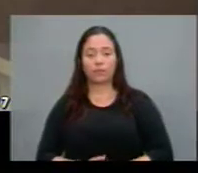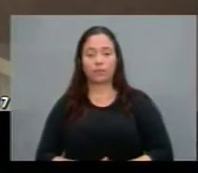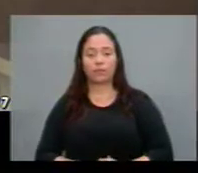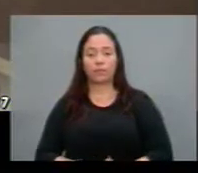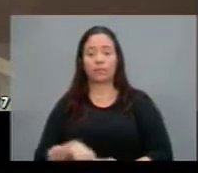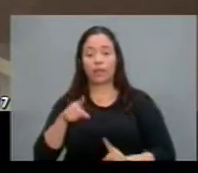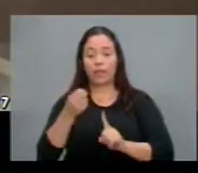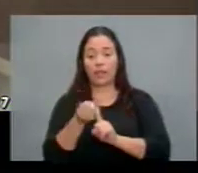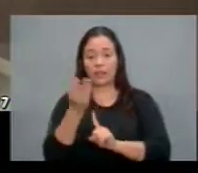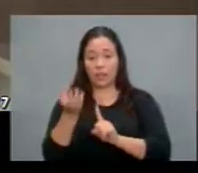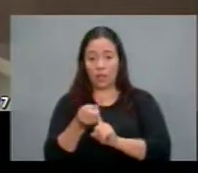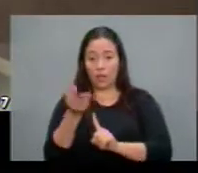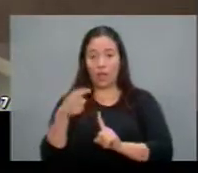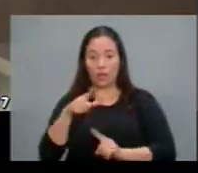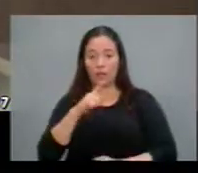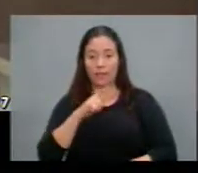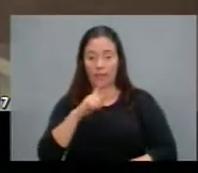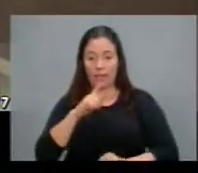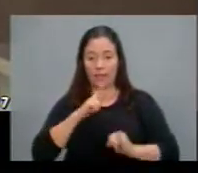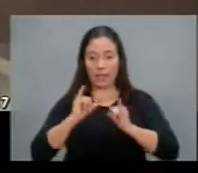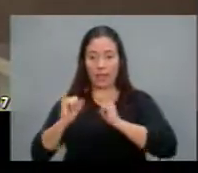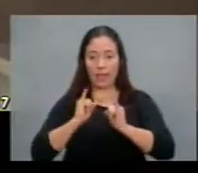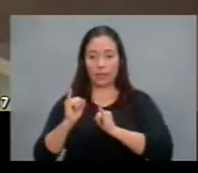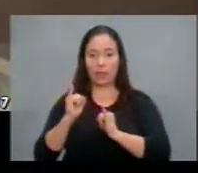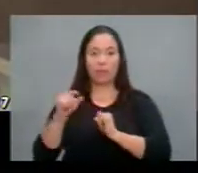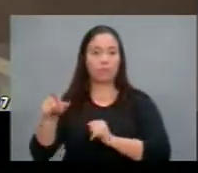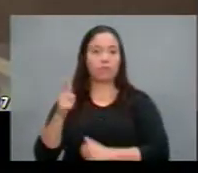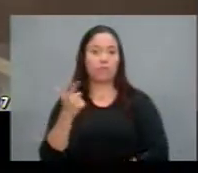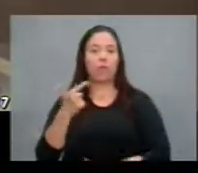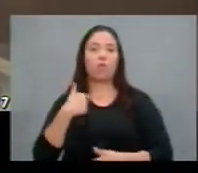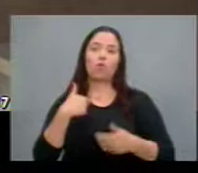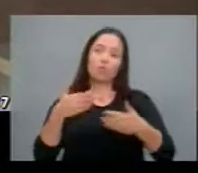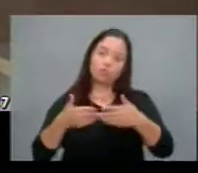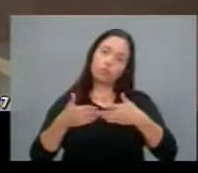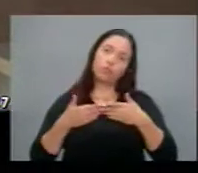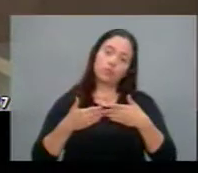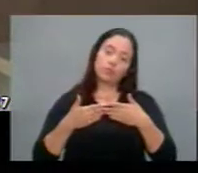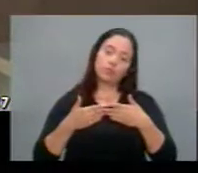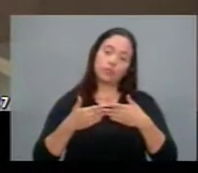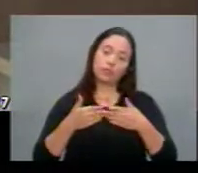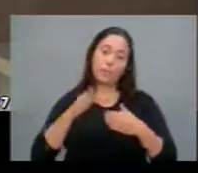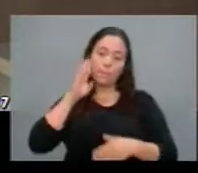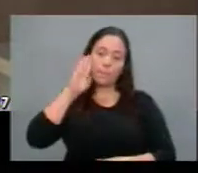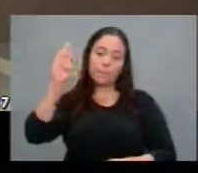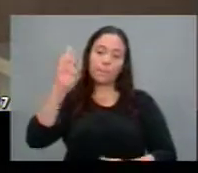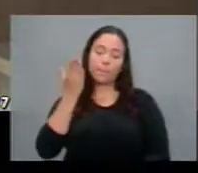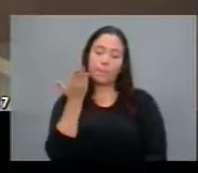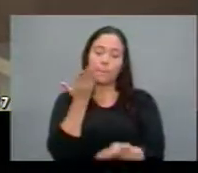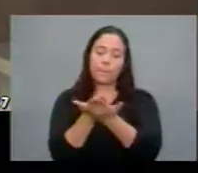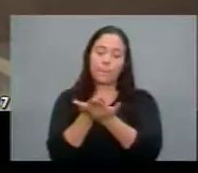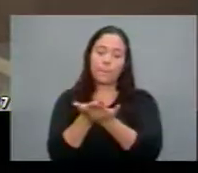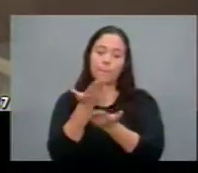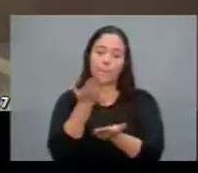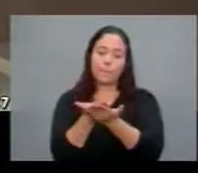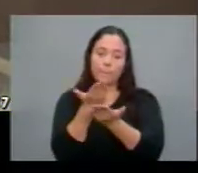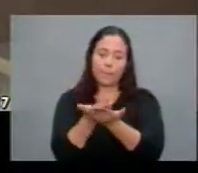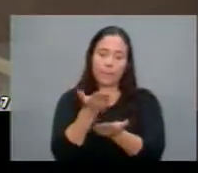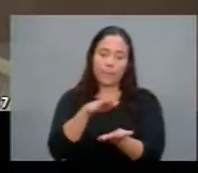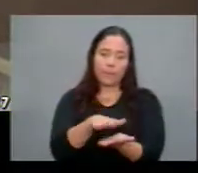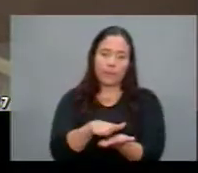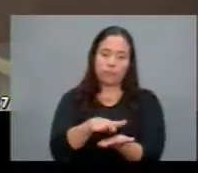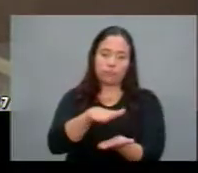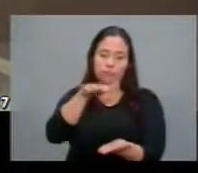delações ainda não está na internet eu estou requerendo em especial os anexos daqueles que envolvem